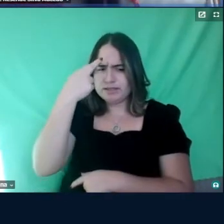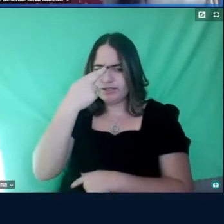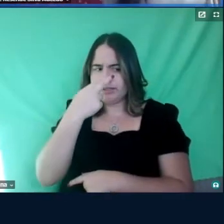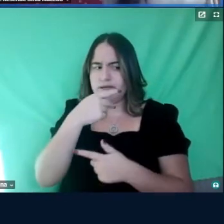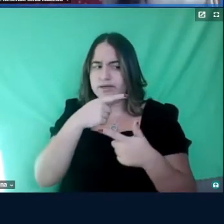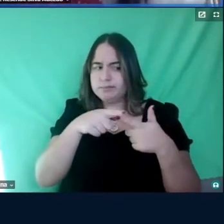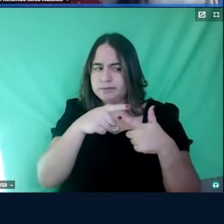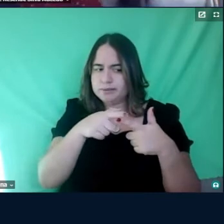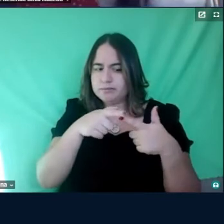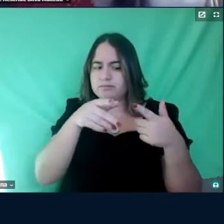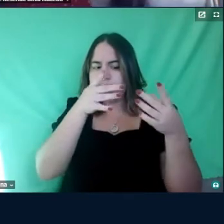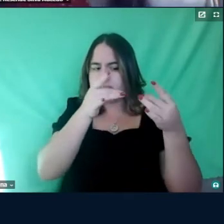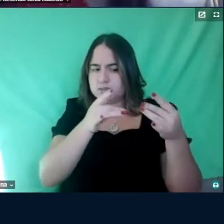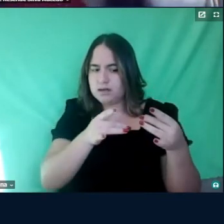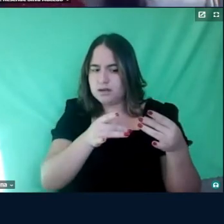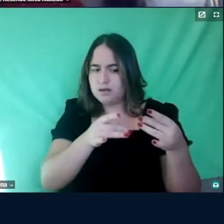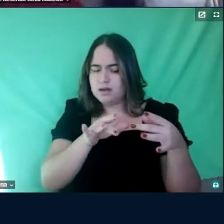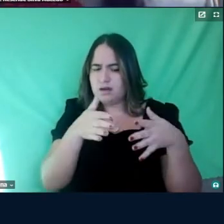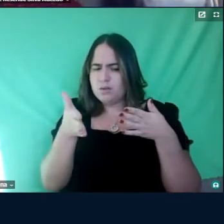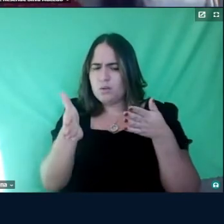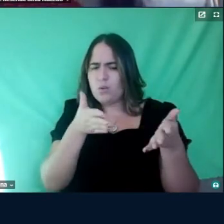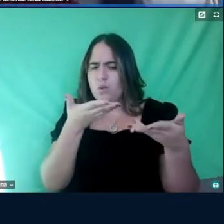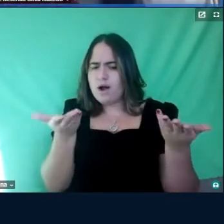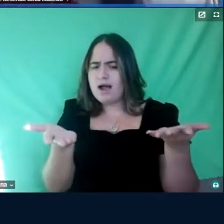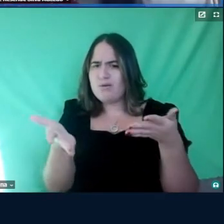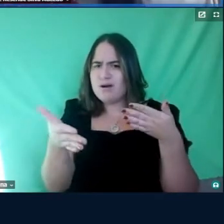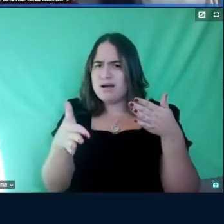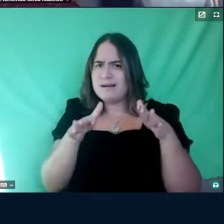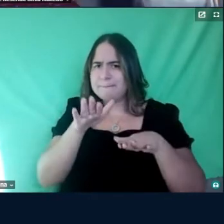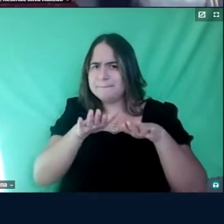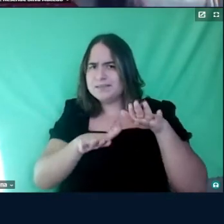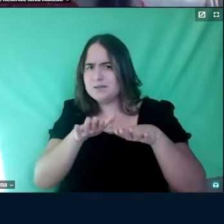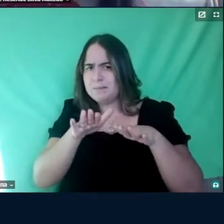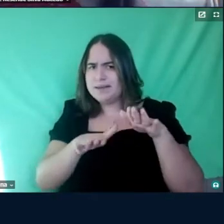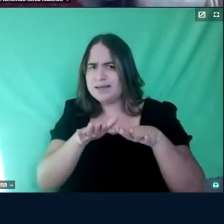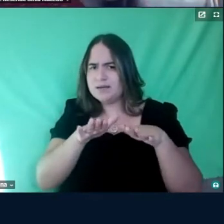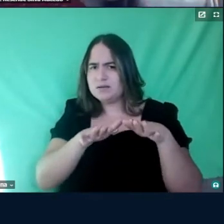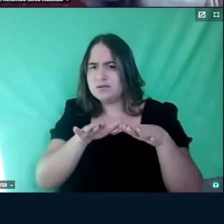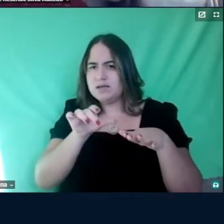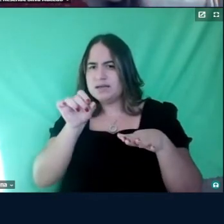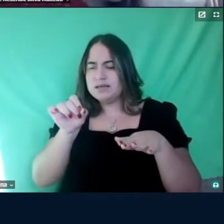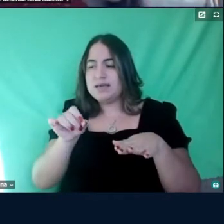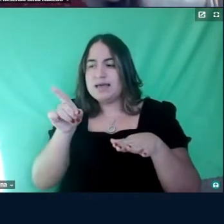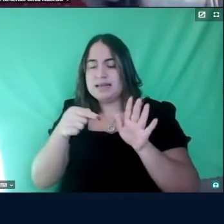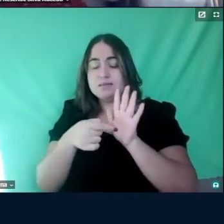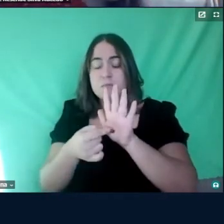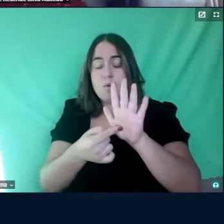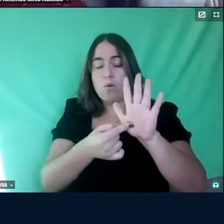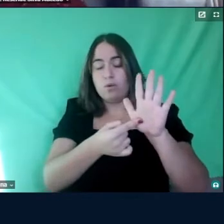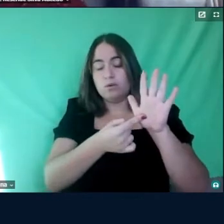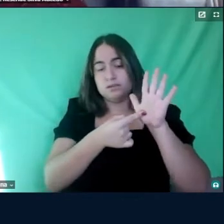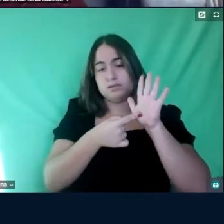em que medida a teoria, por exemplo, que Alice coloca sobre